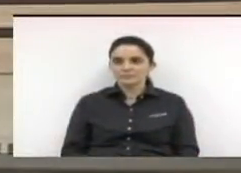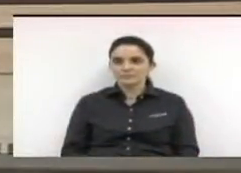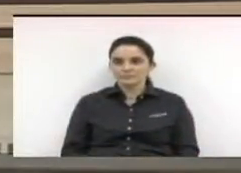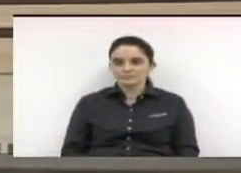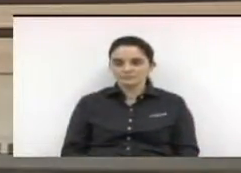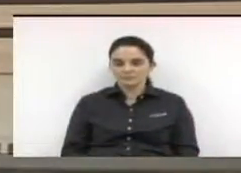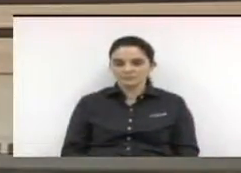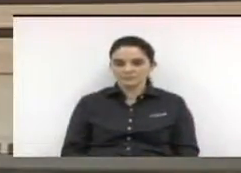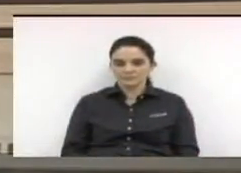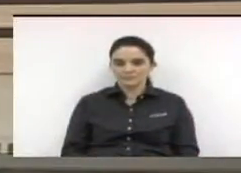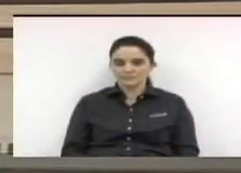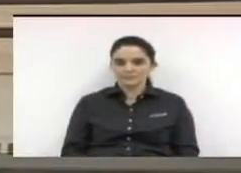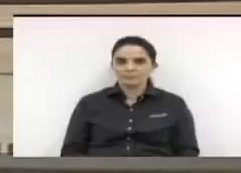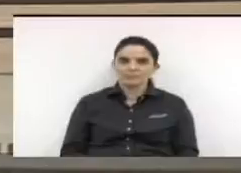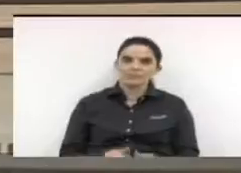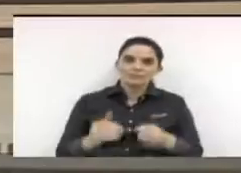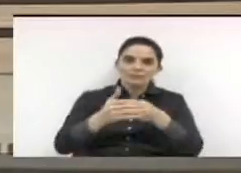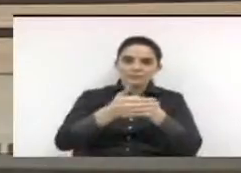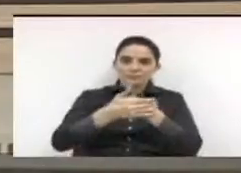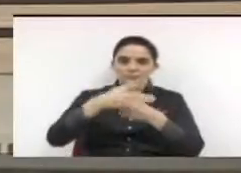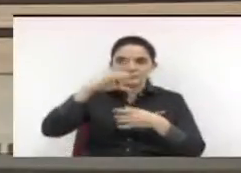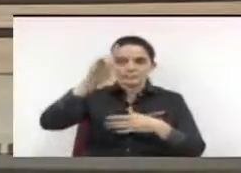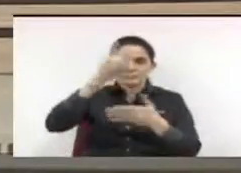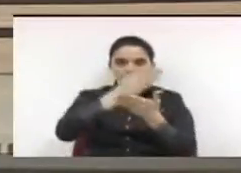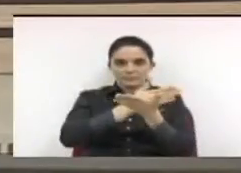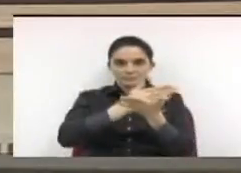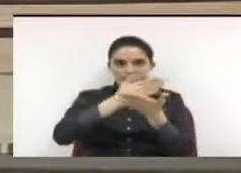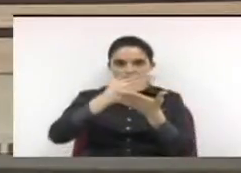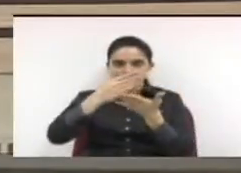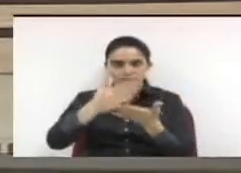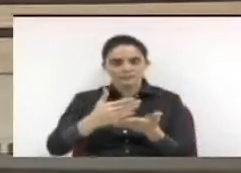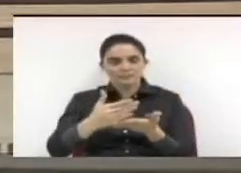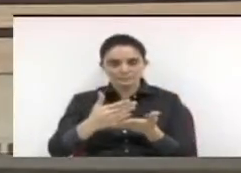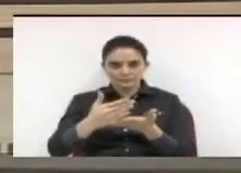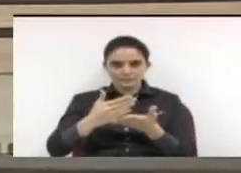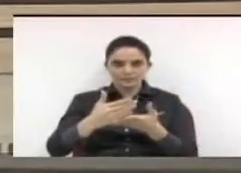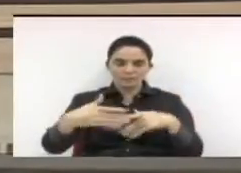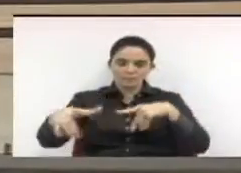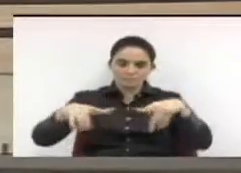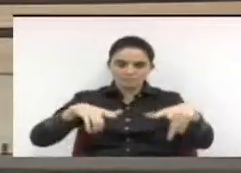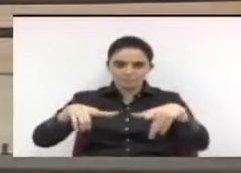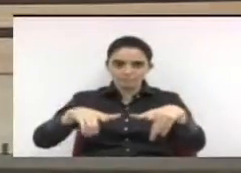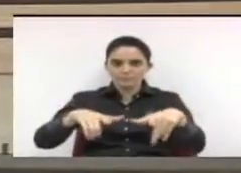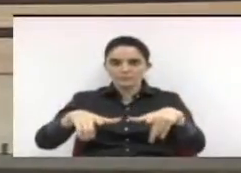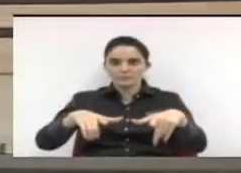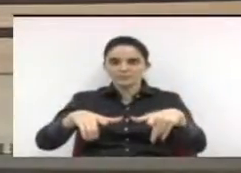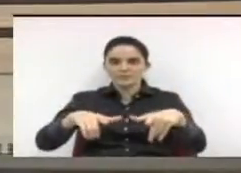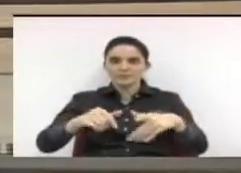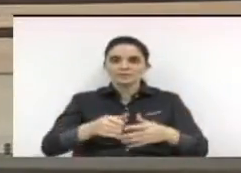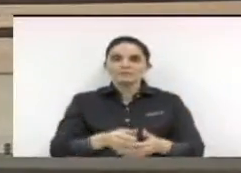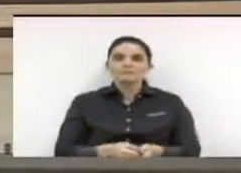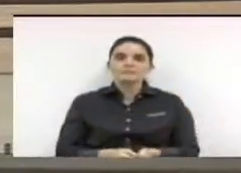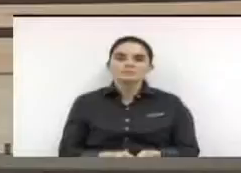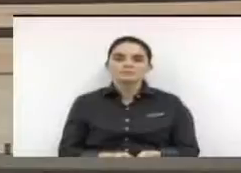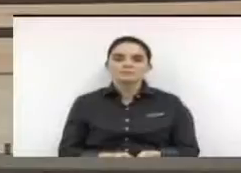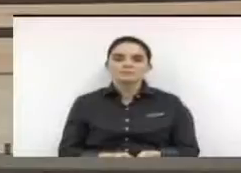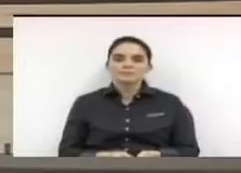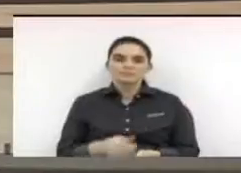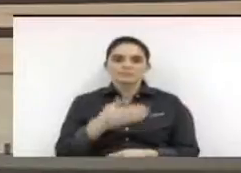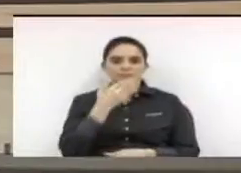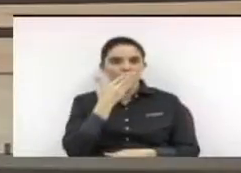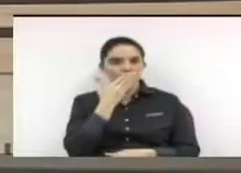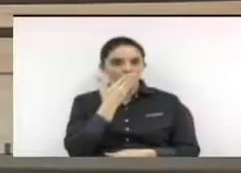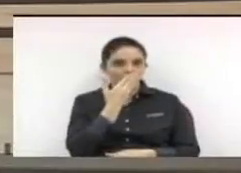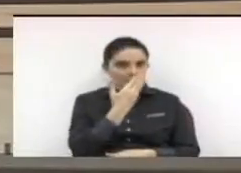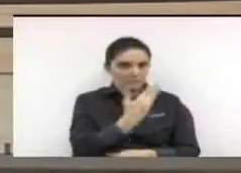Sob a proteção de Deus, iniciamos os nossos trabalhos. Esta presidência solicita